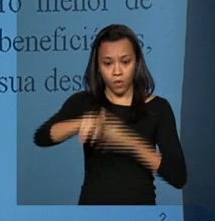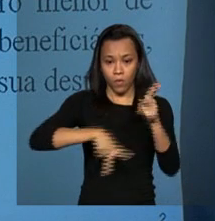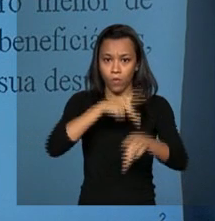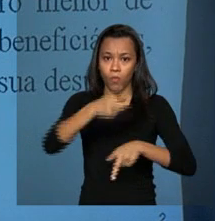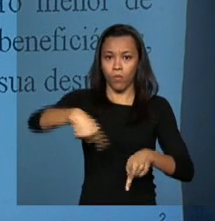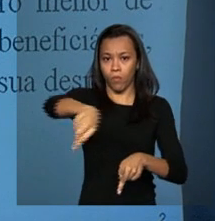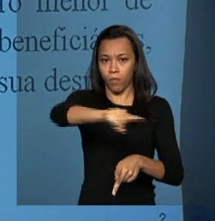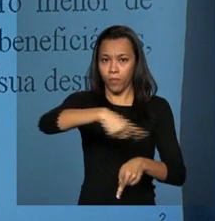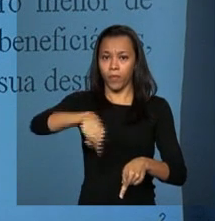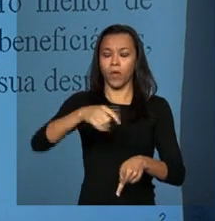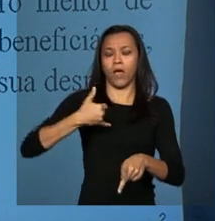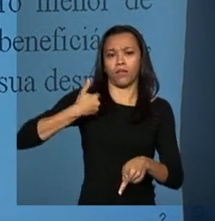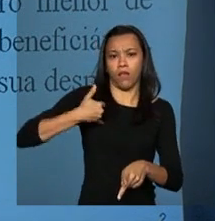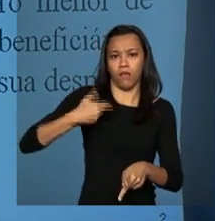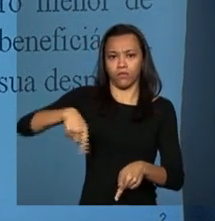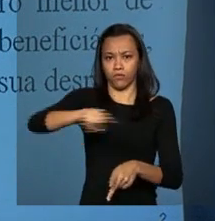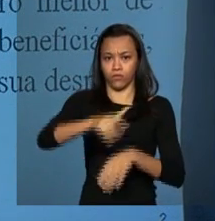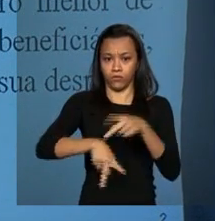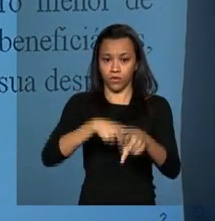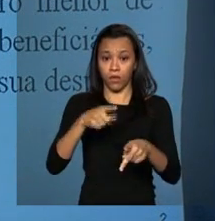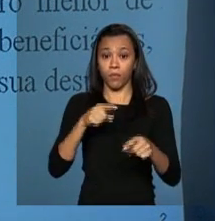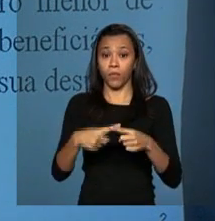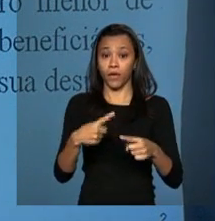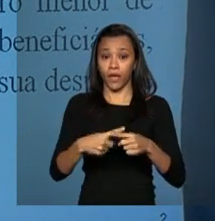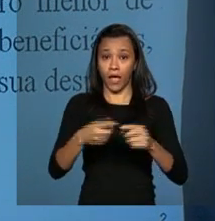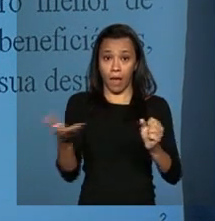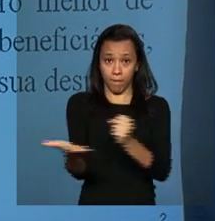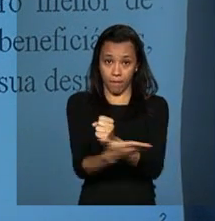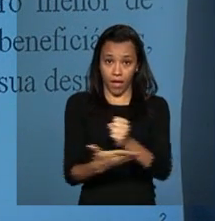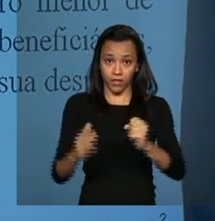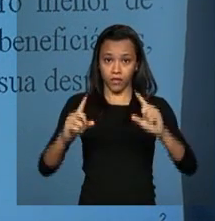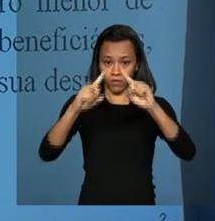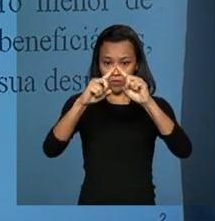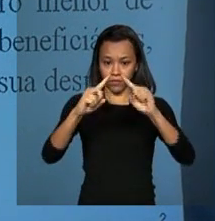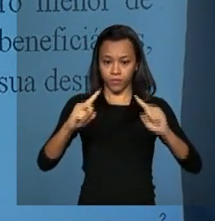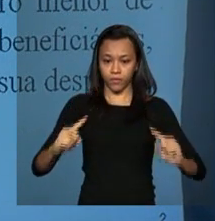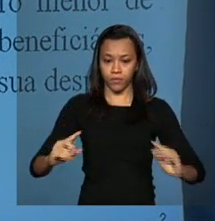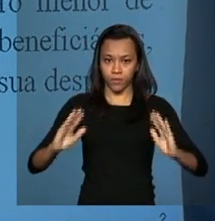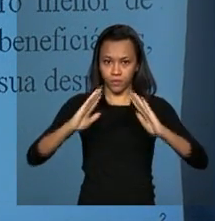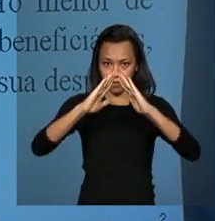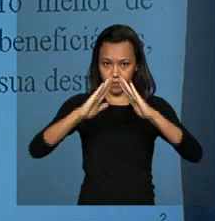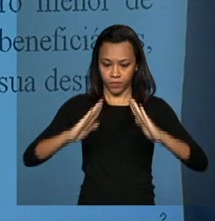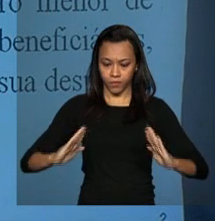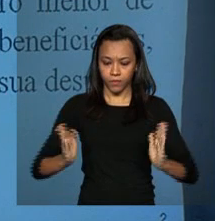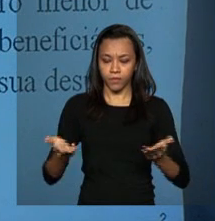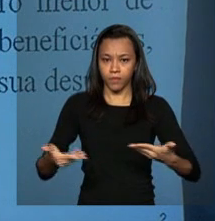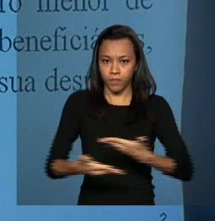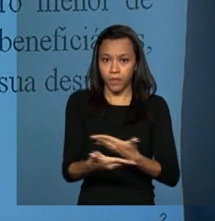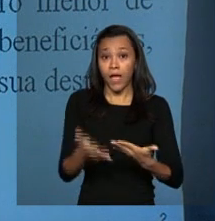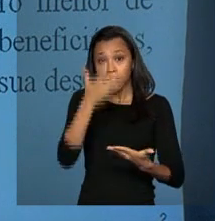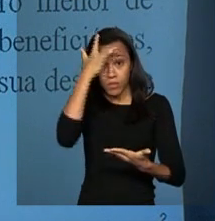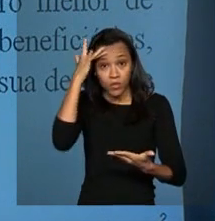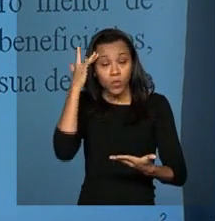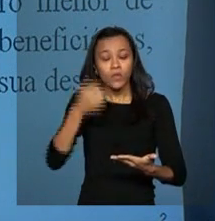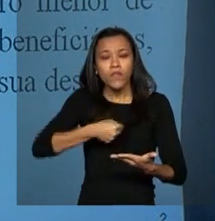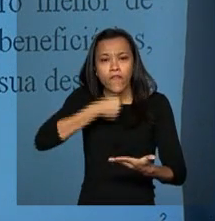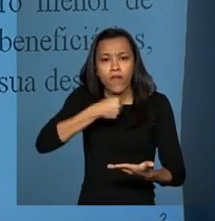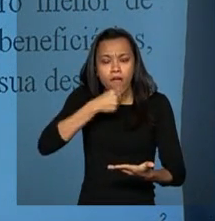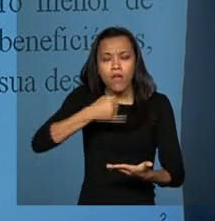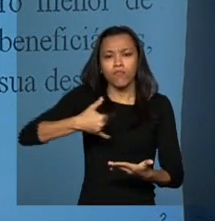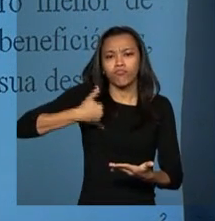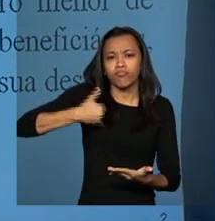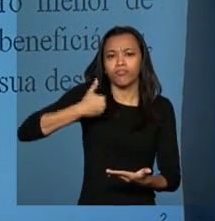a base da pirâmide começa a envelhecer. Nós temos uma diminuição na taxa de